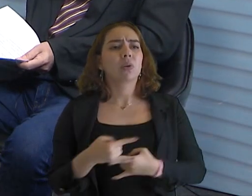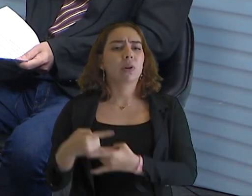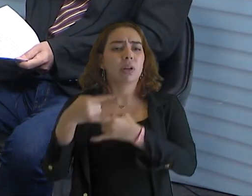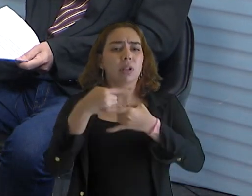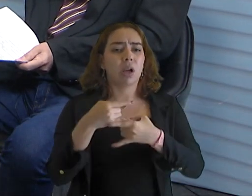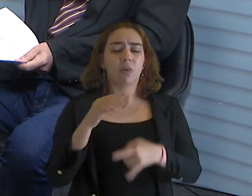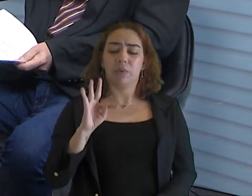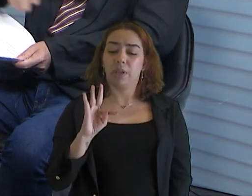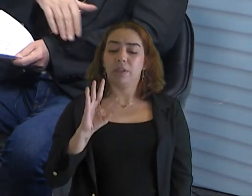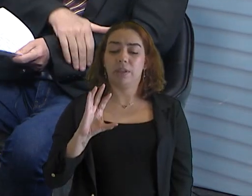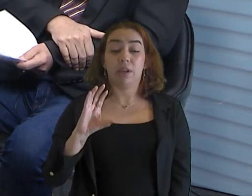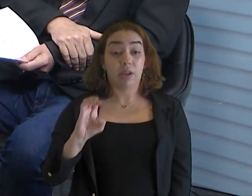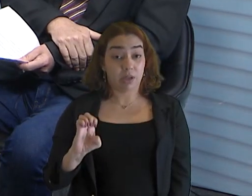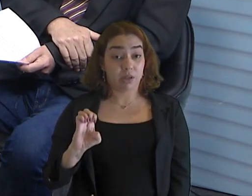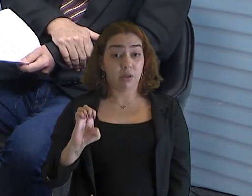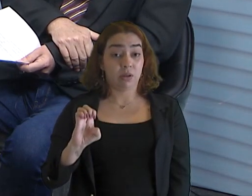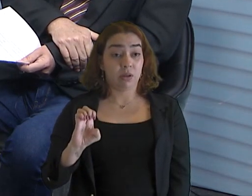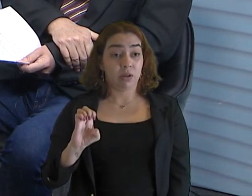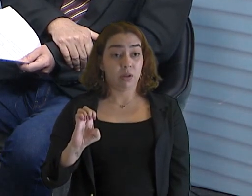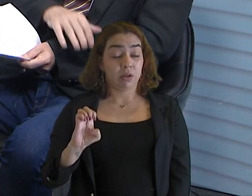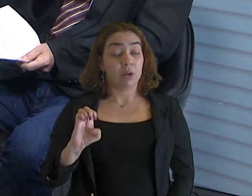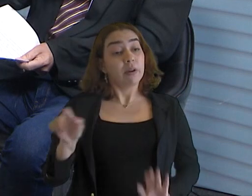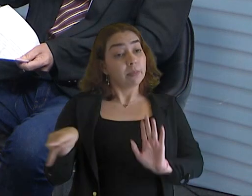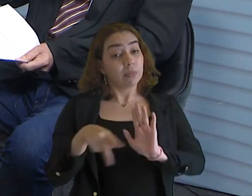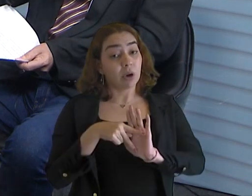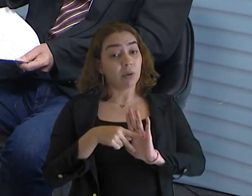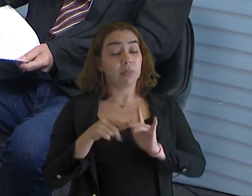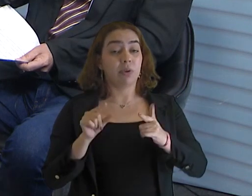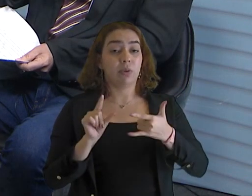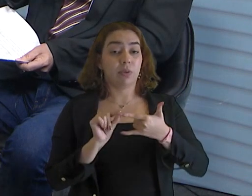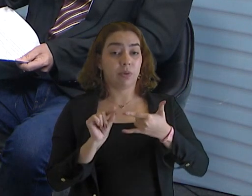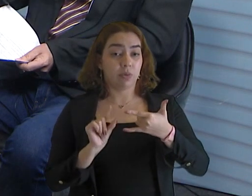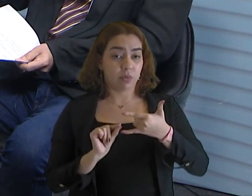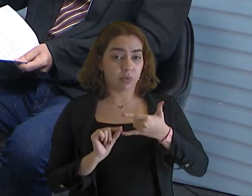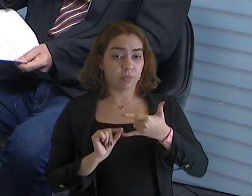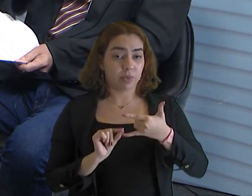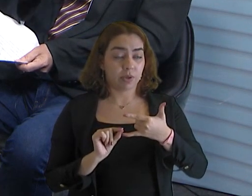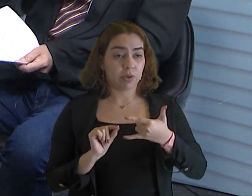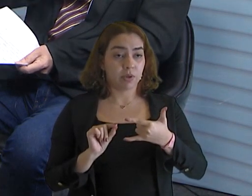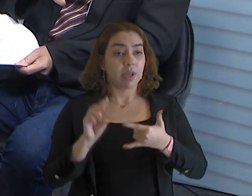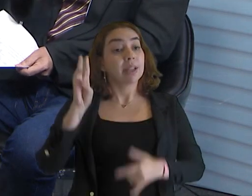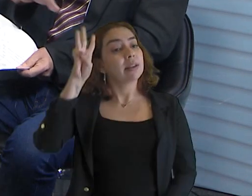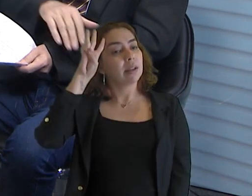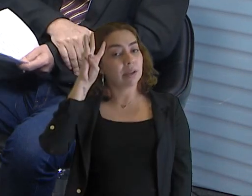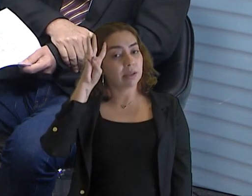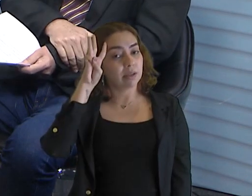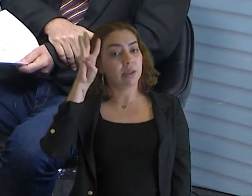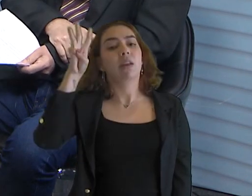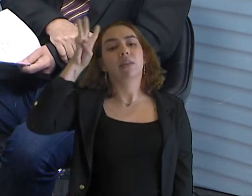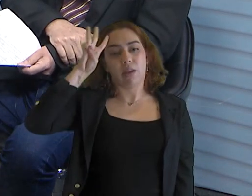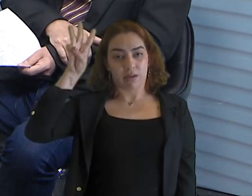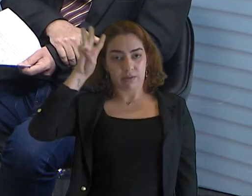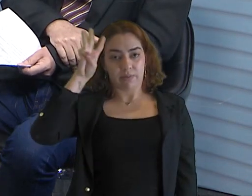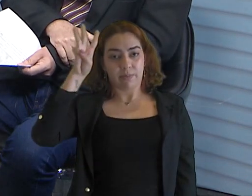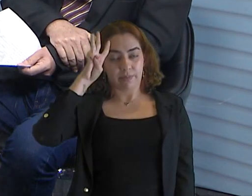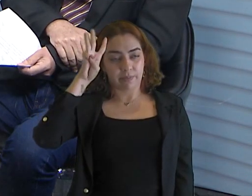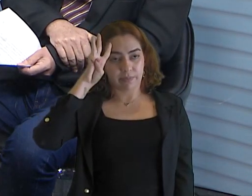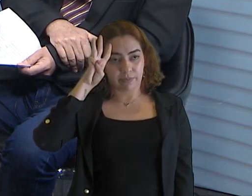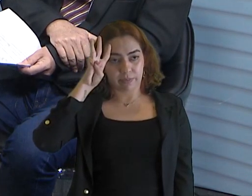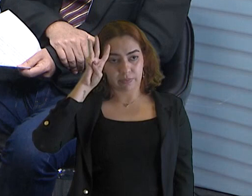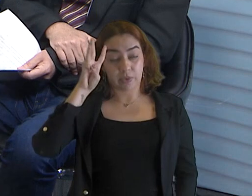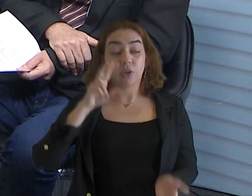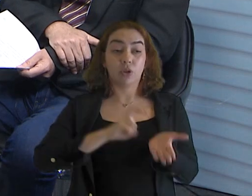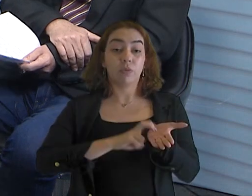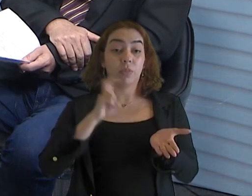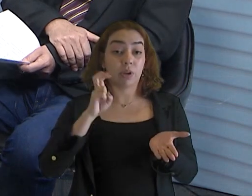TCE do YouTube, é isso? Isso, o canal do TCE no YouTube. São as quintas, as quartas, terças-feiras, à tarde, de